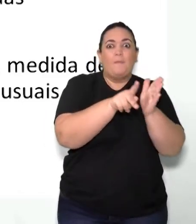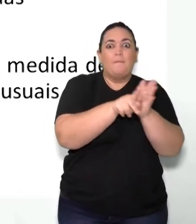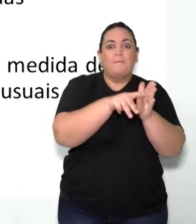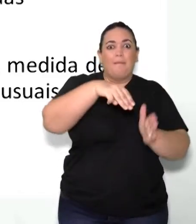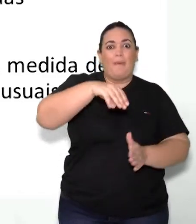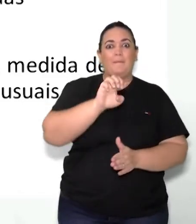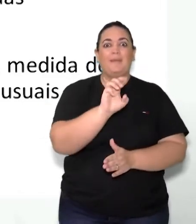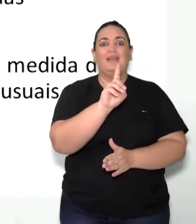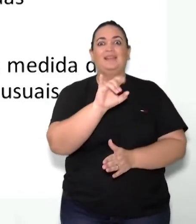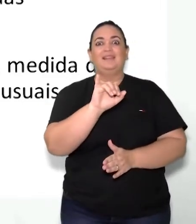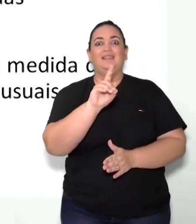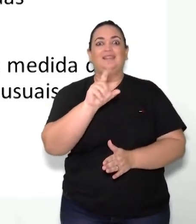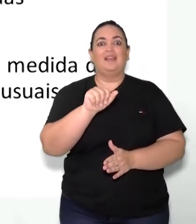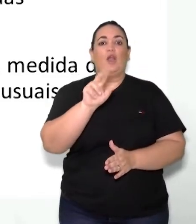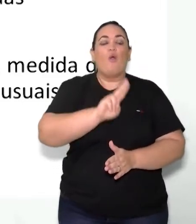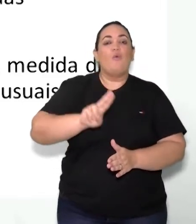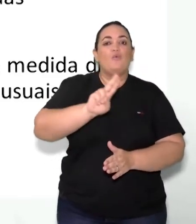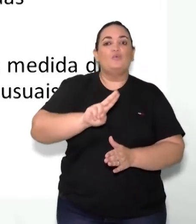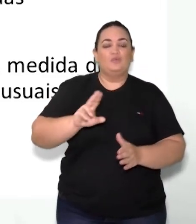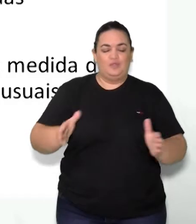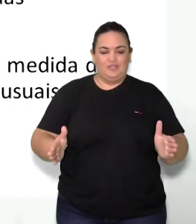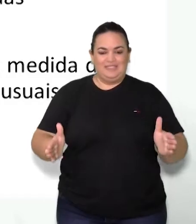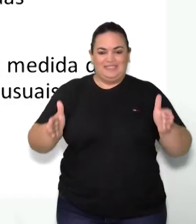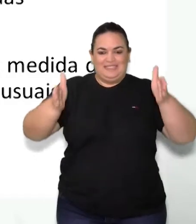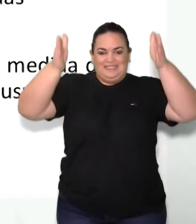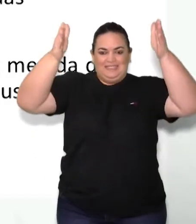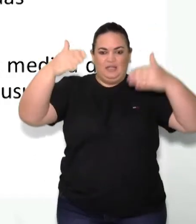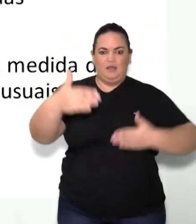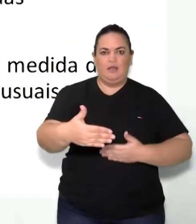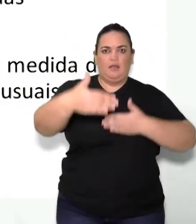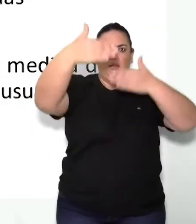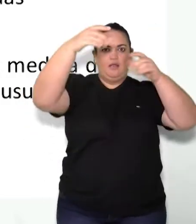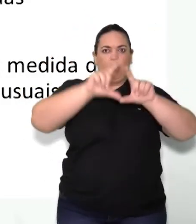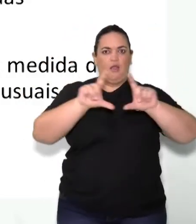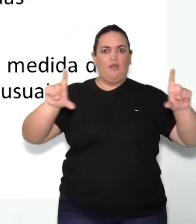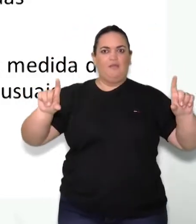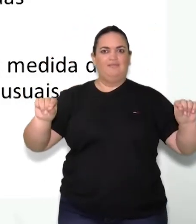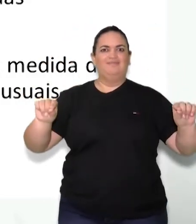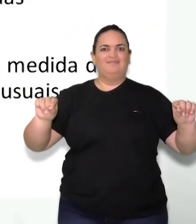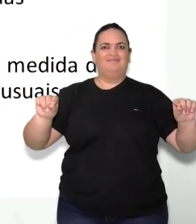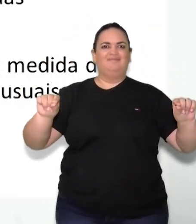com blocos retangulares, envolvendo as unidades usuais.